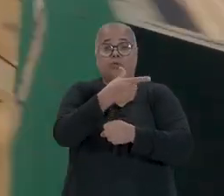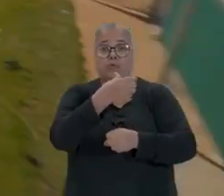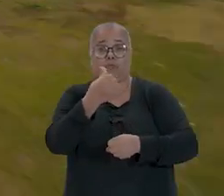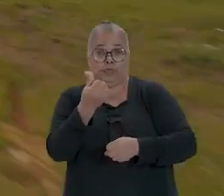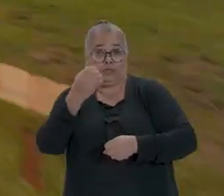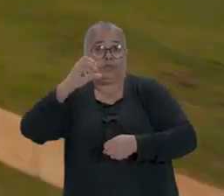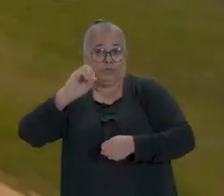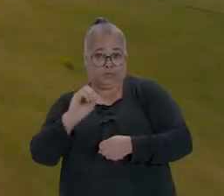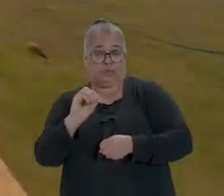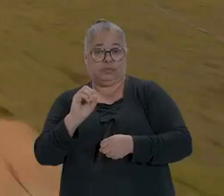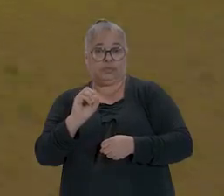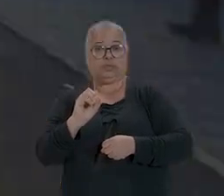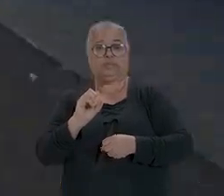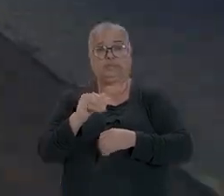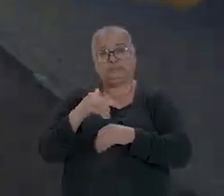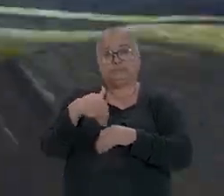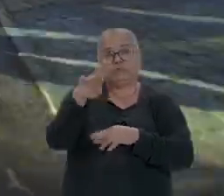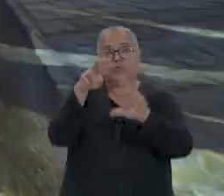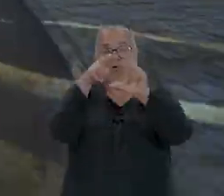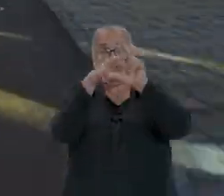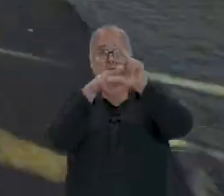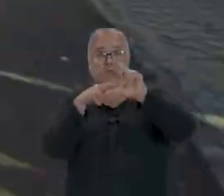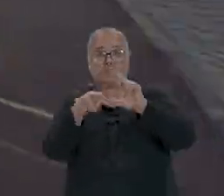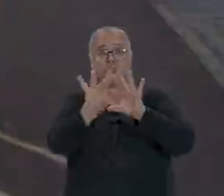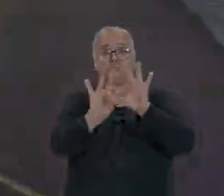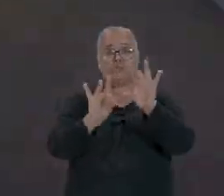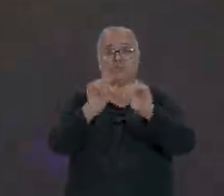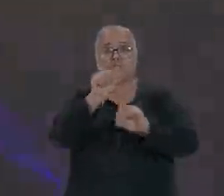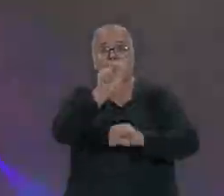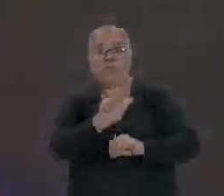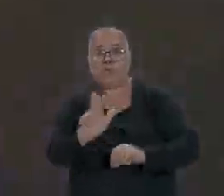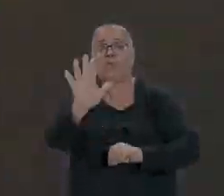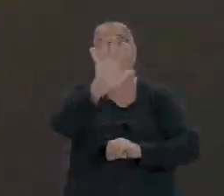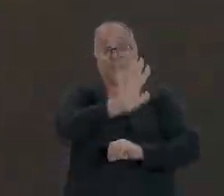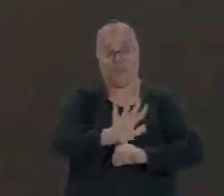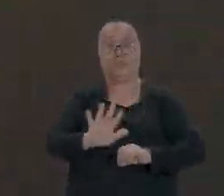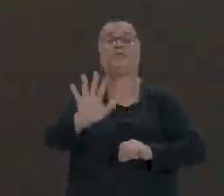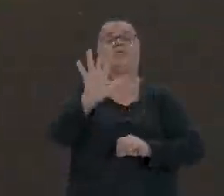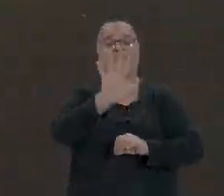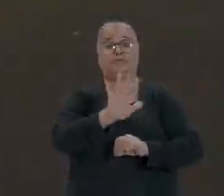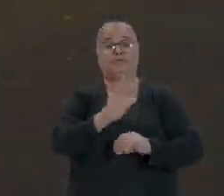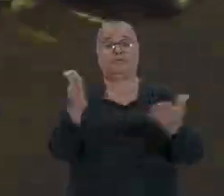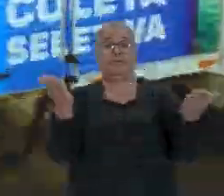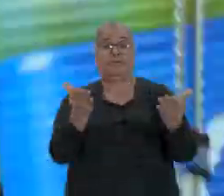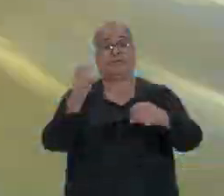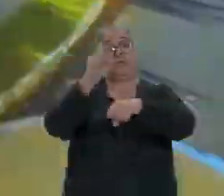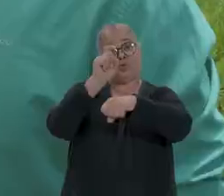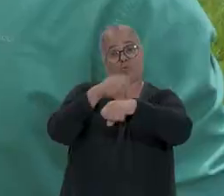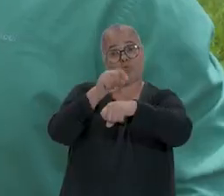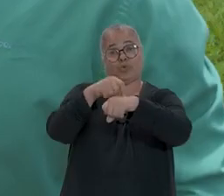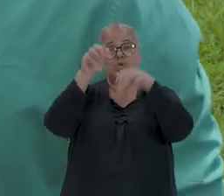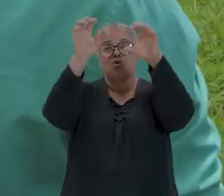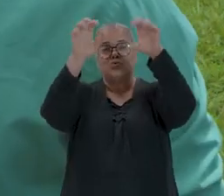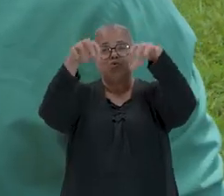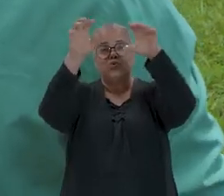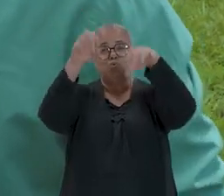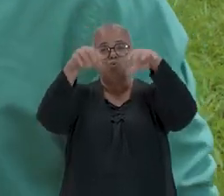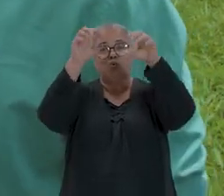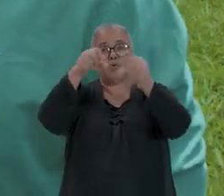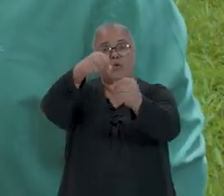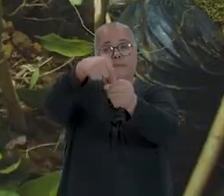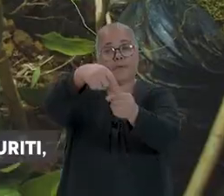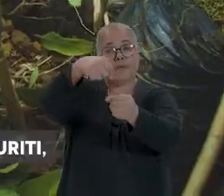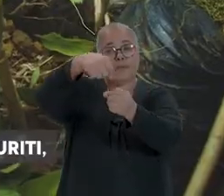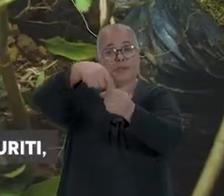água até 2060. Espantiu a coleta seletiva para quase toda a cidade. E agora, no